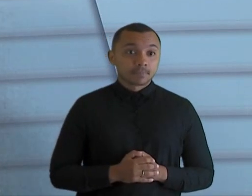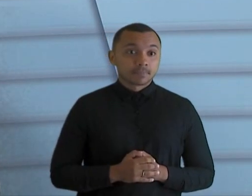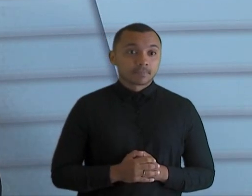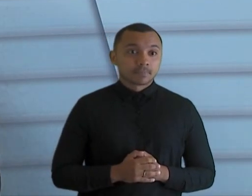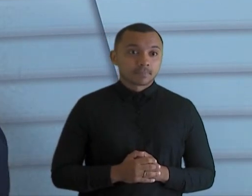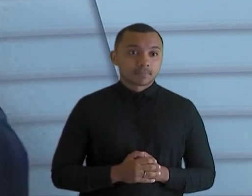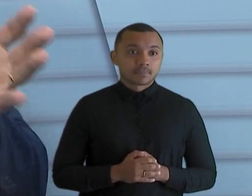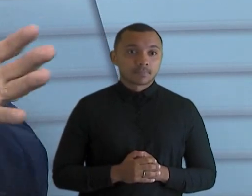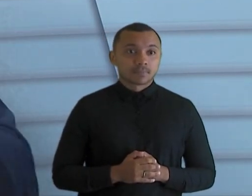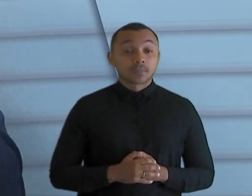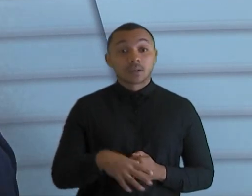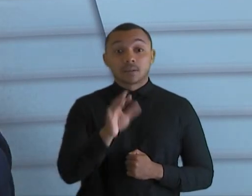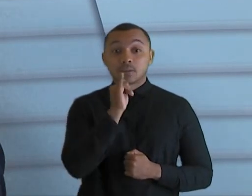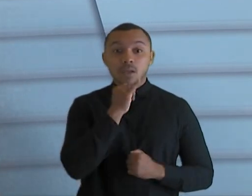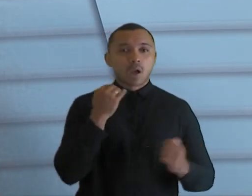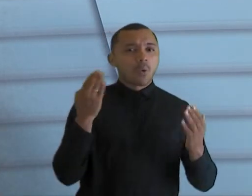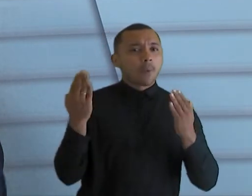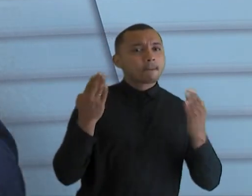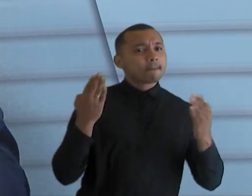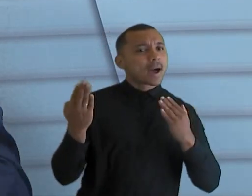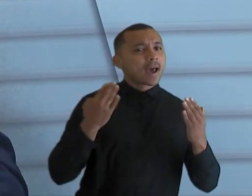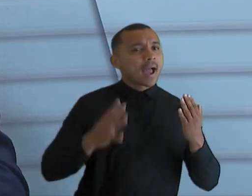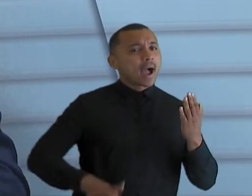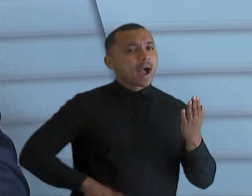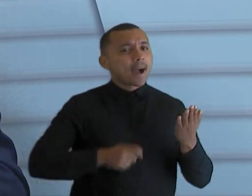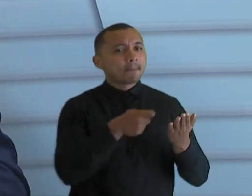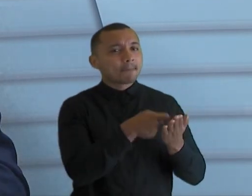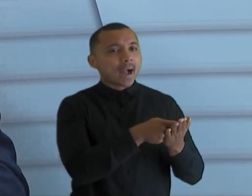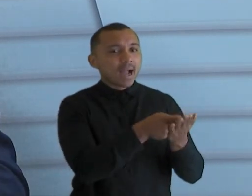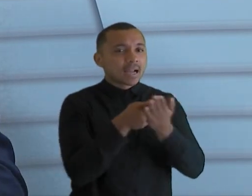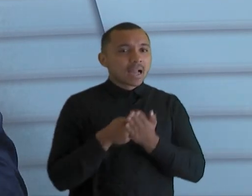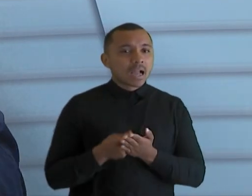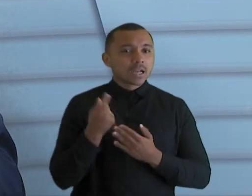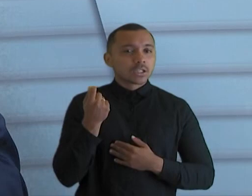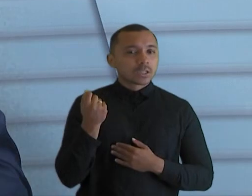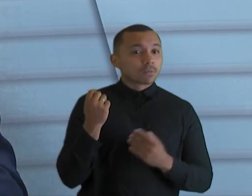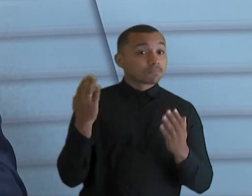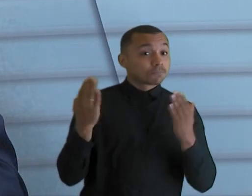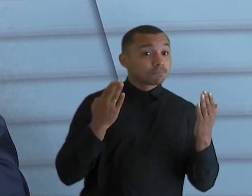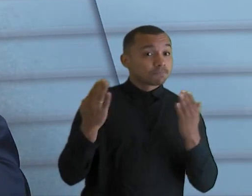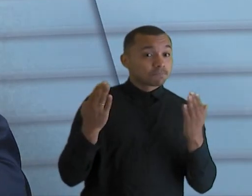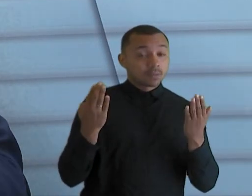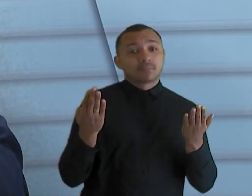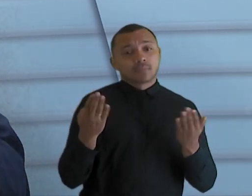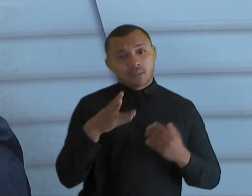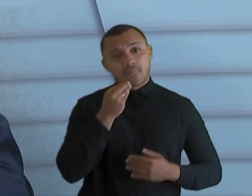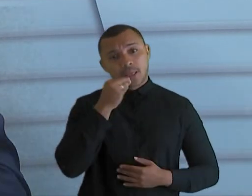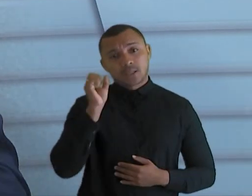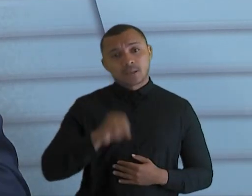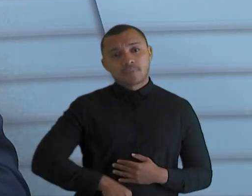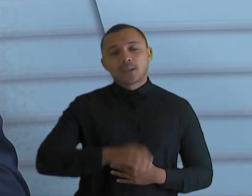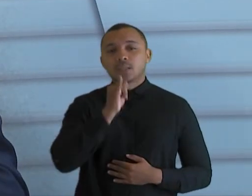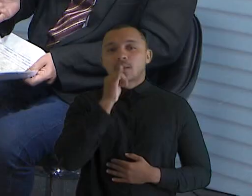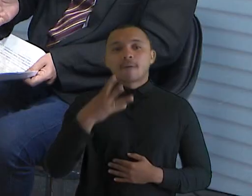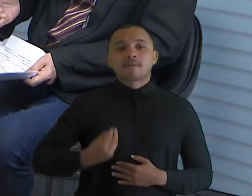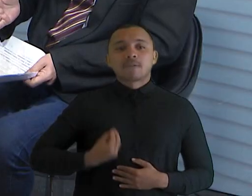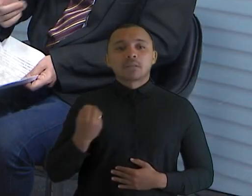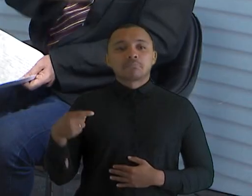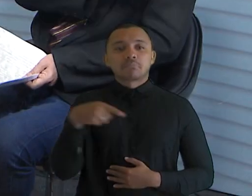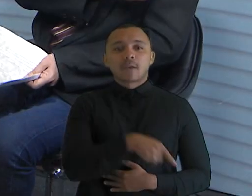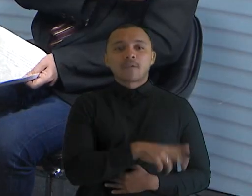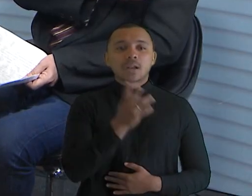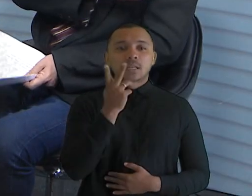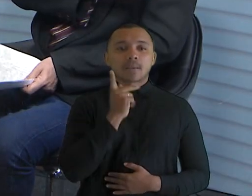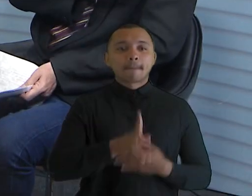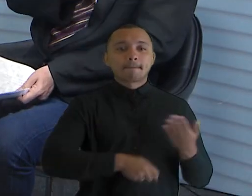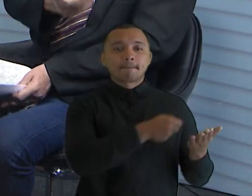exorbitante. Então, tem que estar muito bem justificado aquela contratação com o Justifica-se, canta aqui em foto, ali é por um milhão e tanto, e